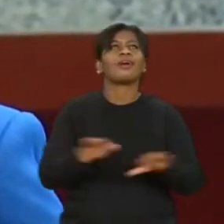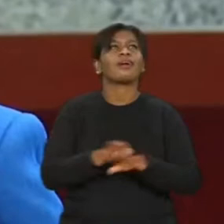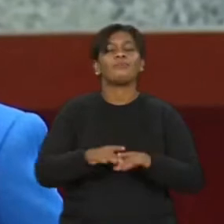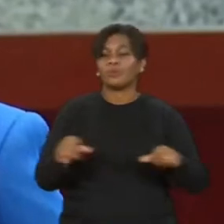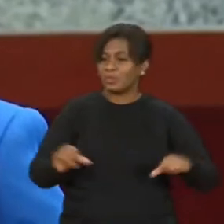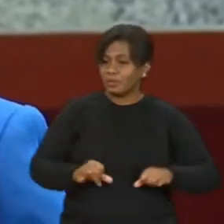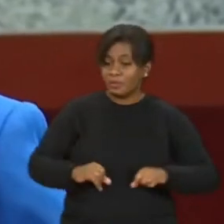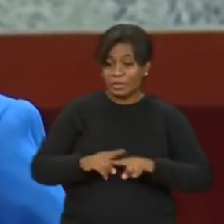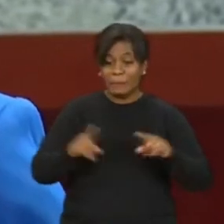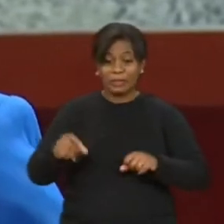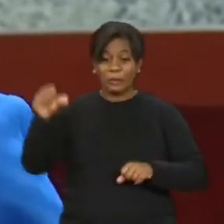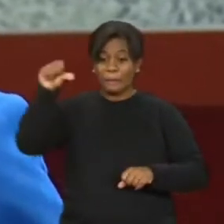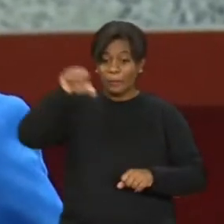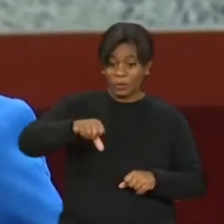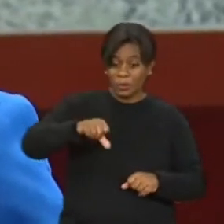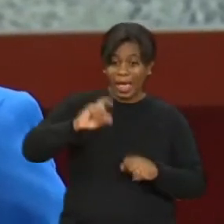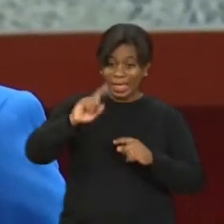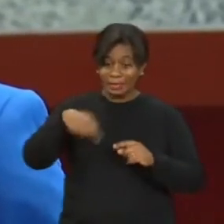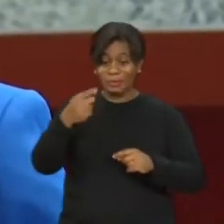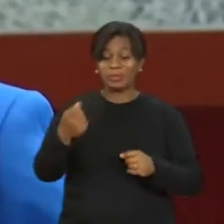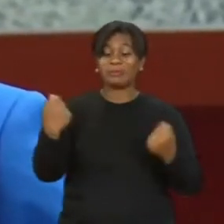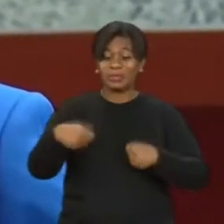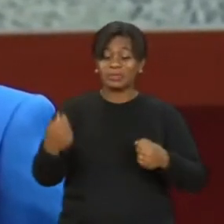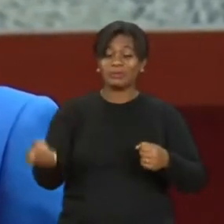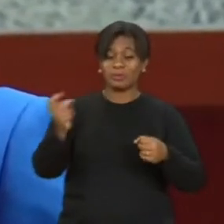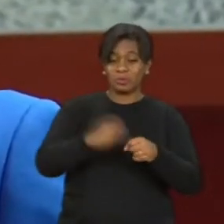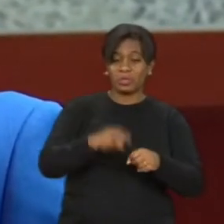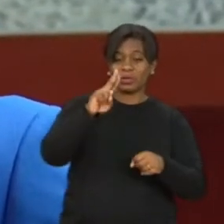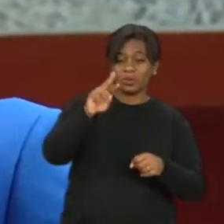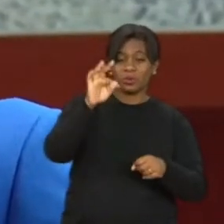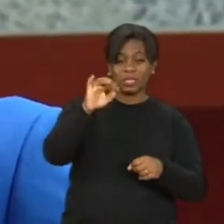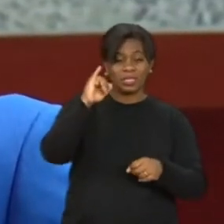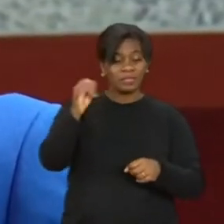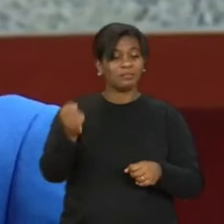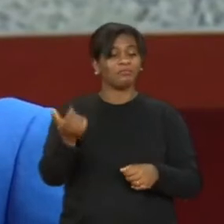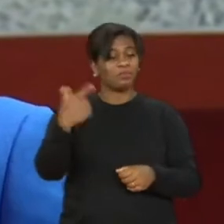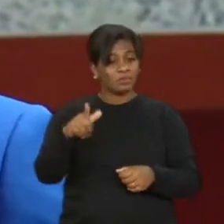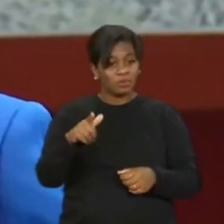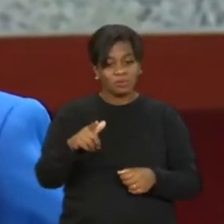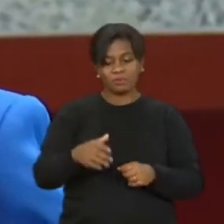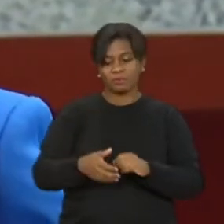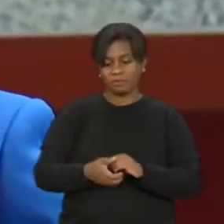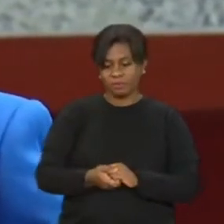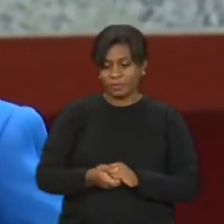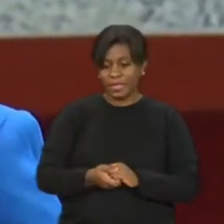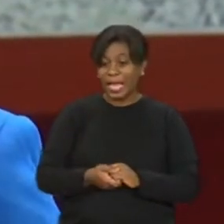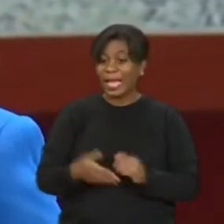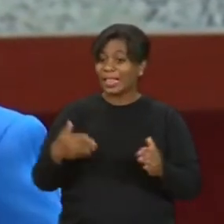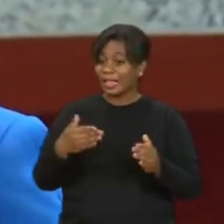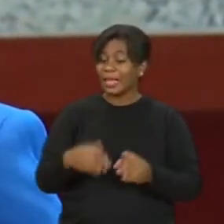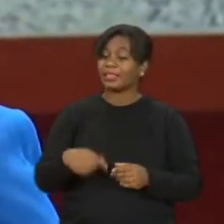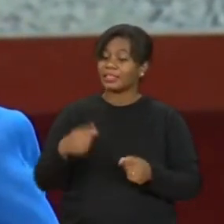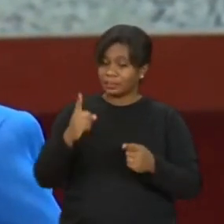Só piorou ao ponto dela voltar pra UTI de novo. E nessa condição, além da bactéria que já